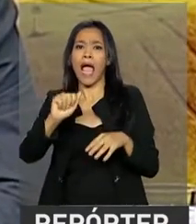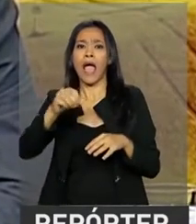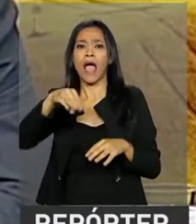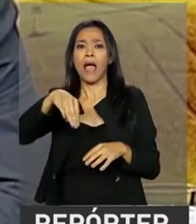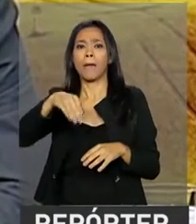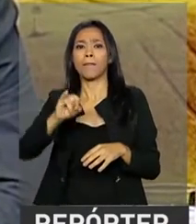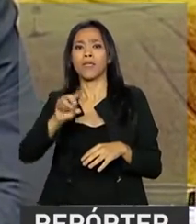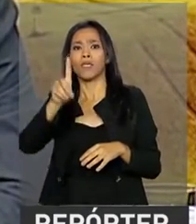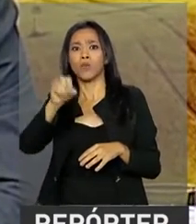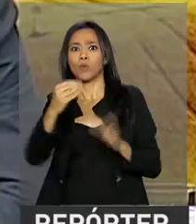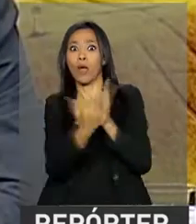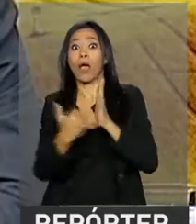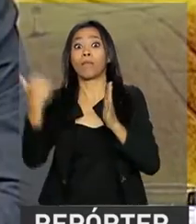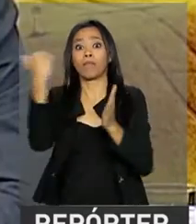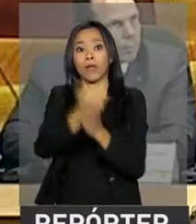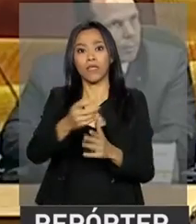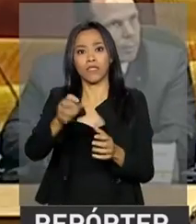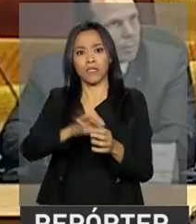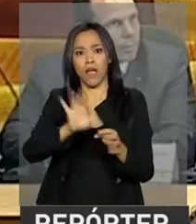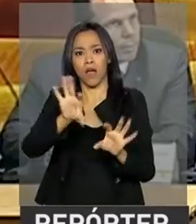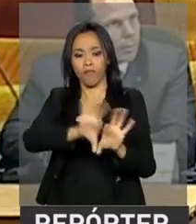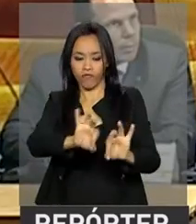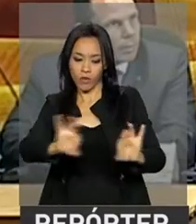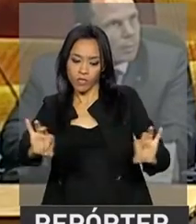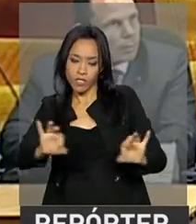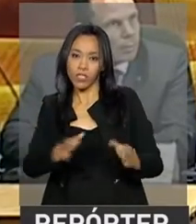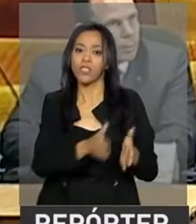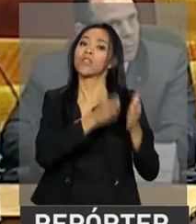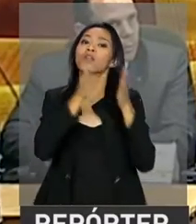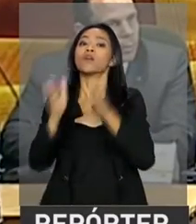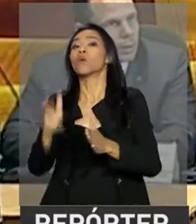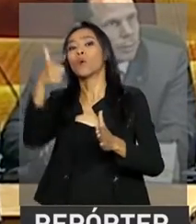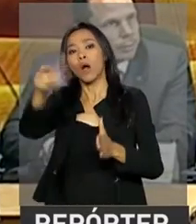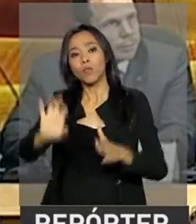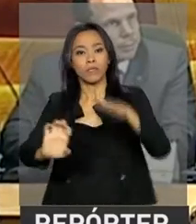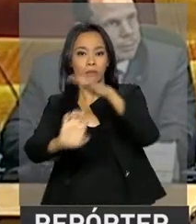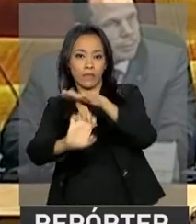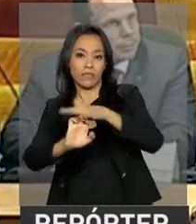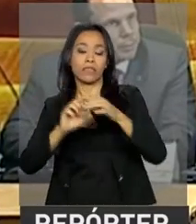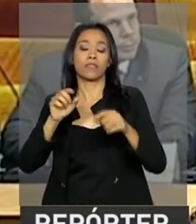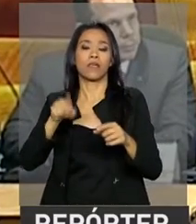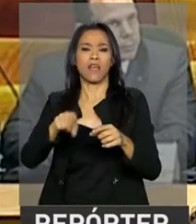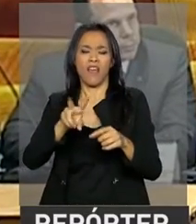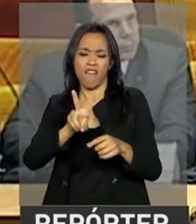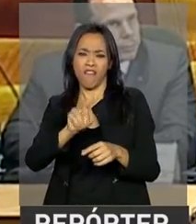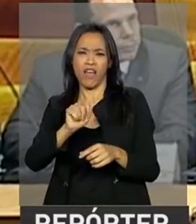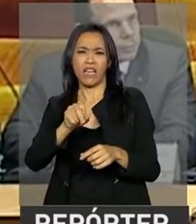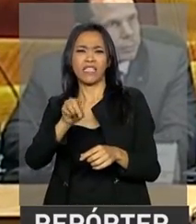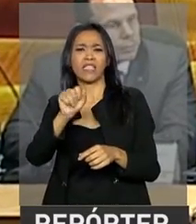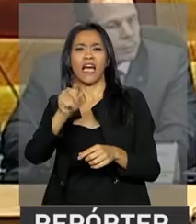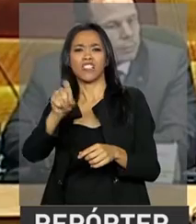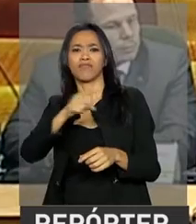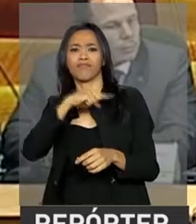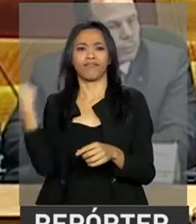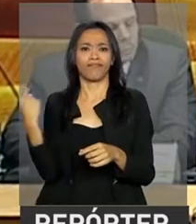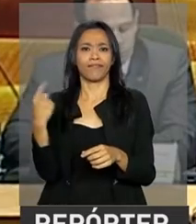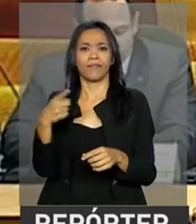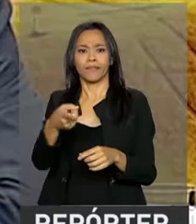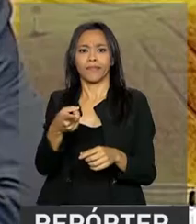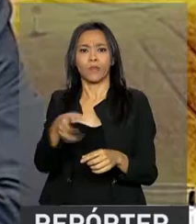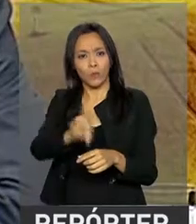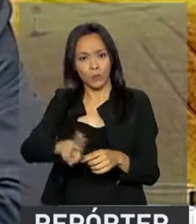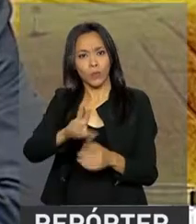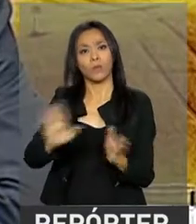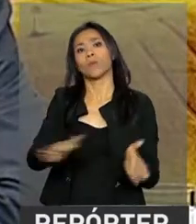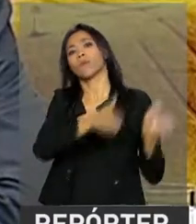na fabricação de salsichas. O outro, incluindo produtos com validade vencida na fabricação de ração animal.